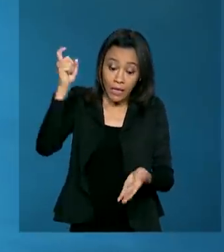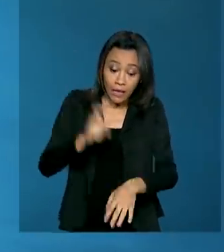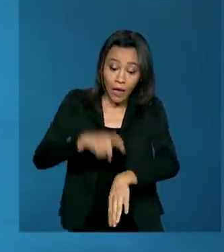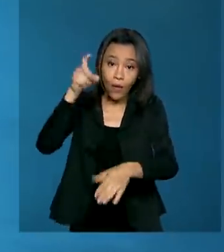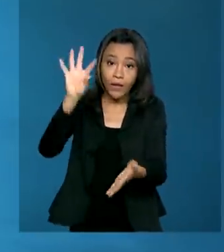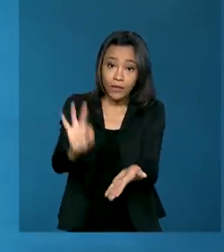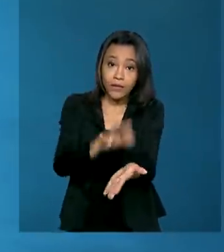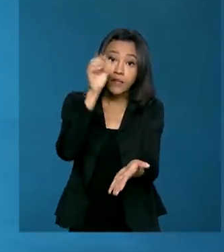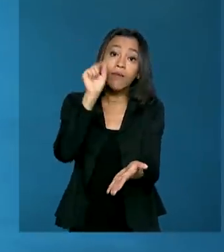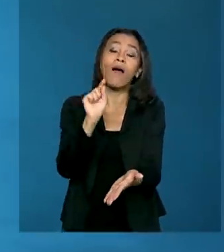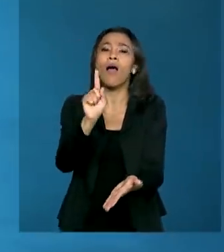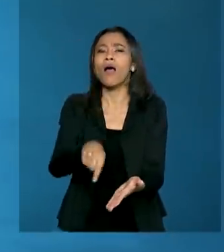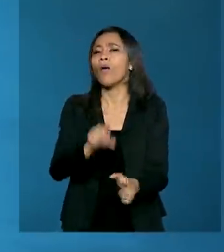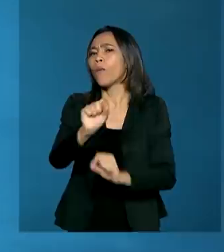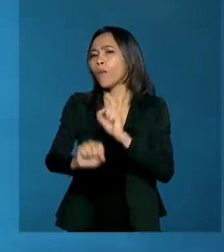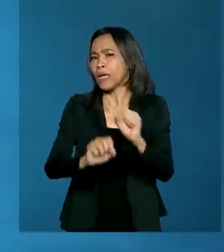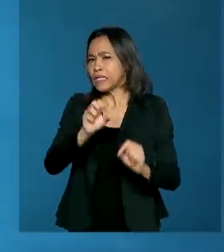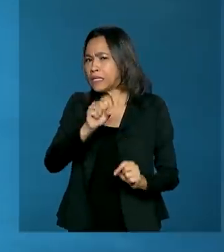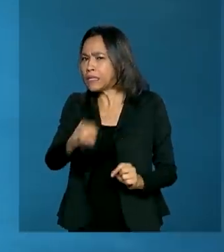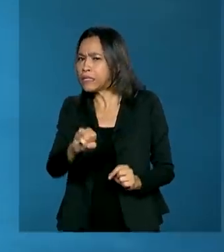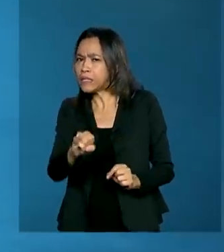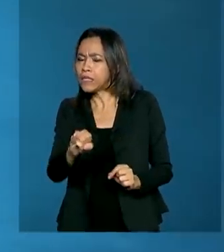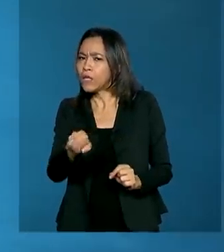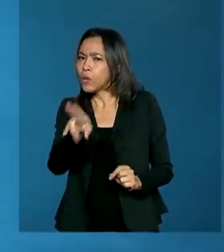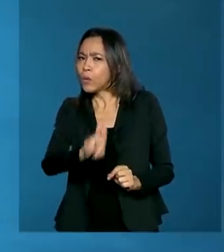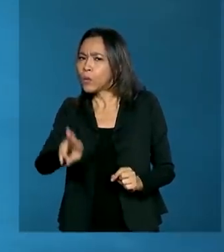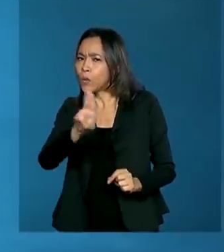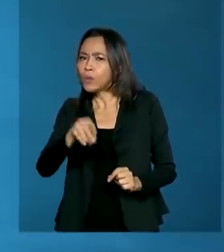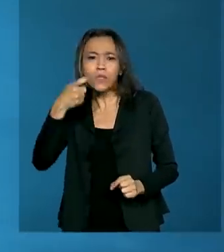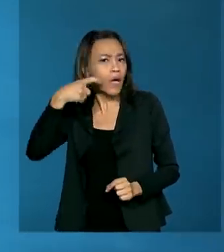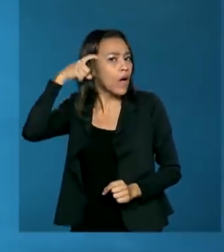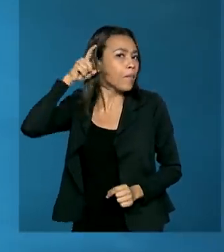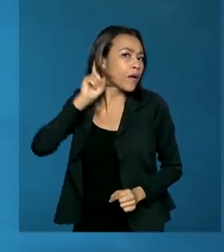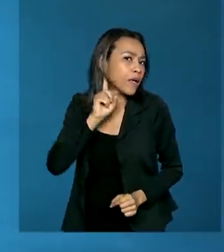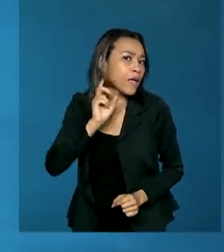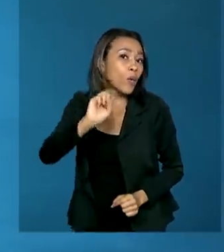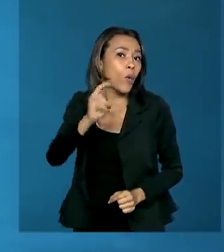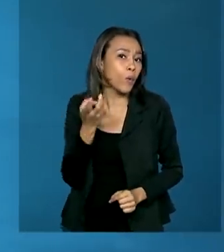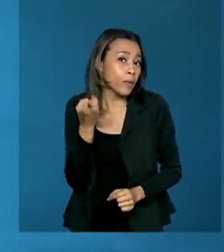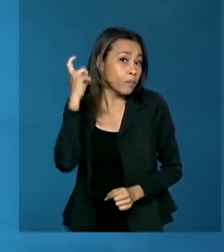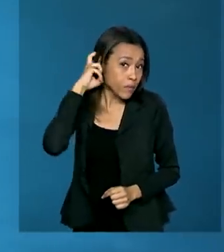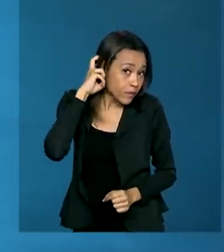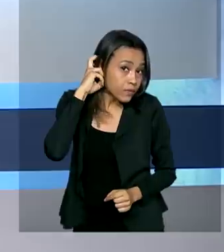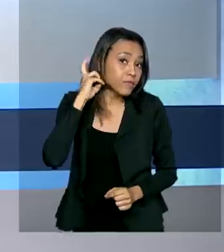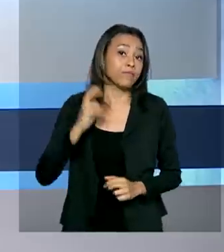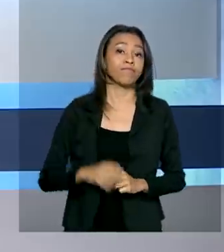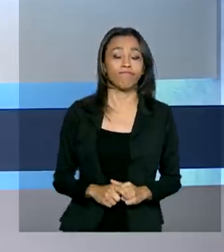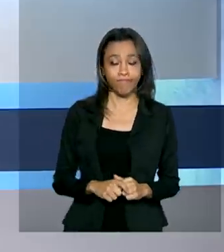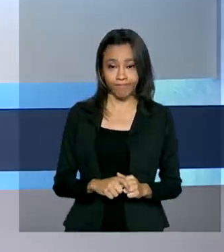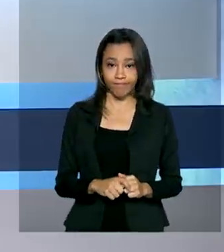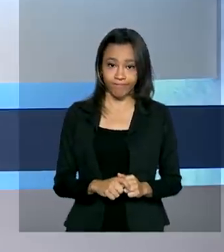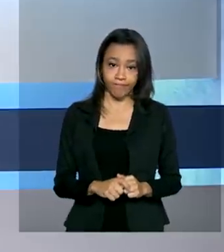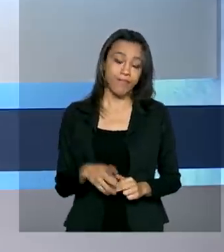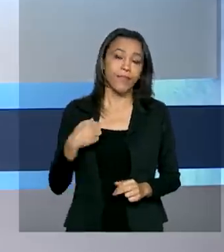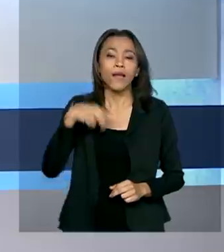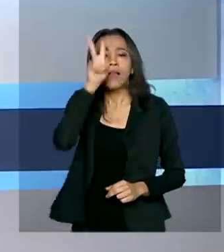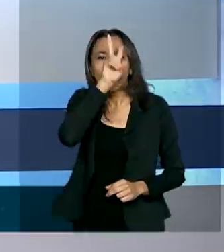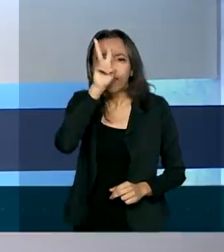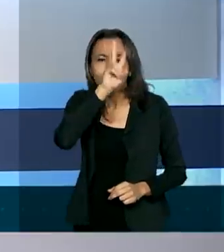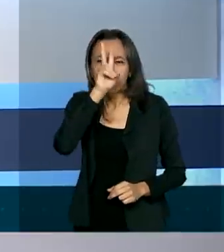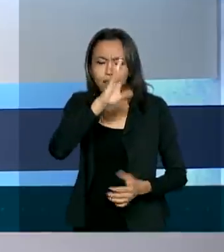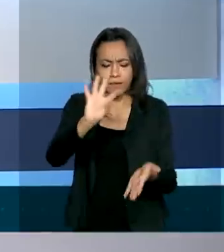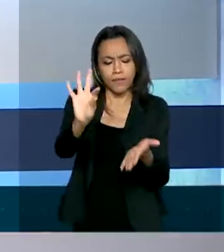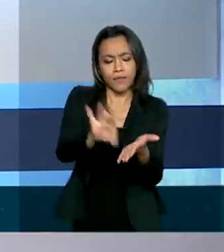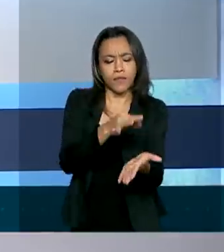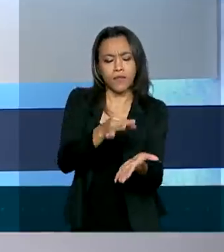inscrições é a indicação se utiliza aparelho auditivo ou implante. Lembrando que as inscrições